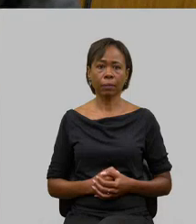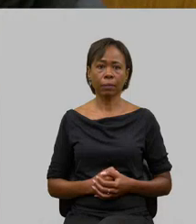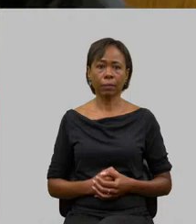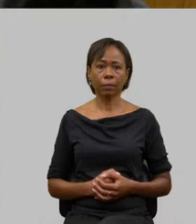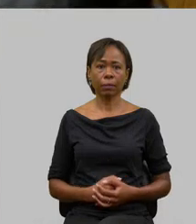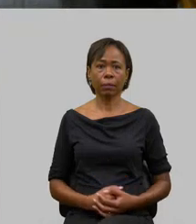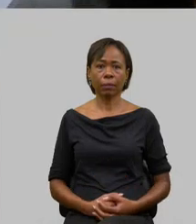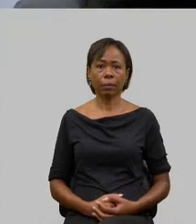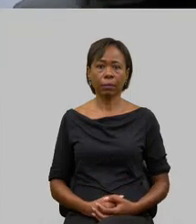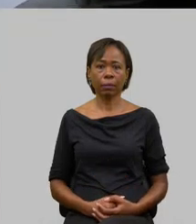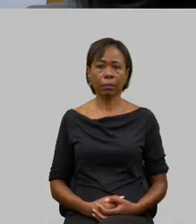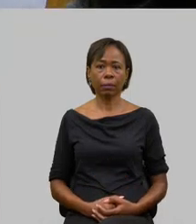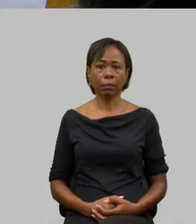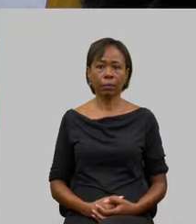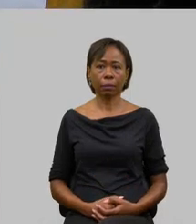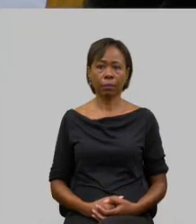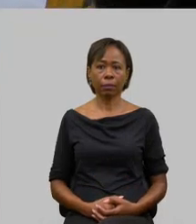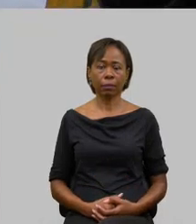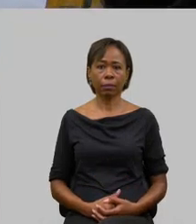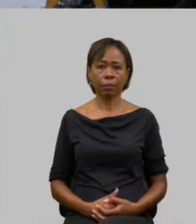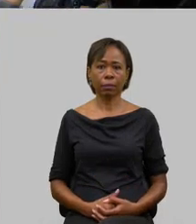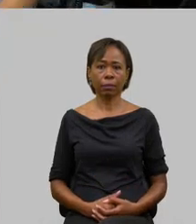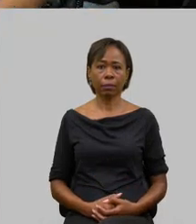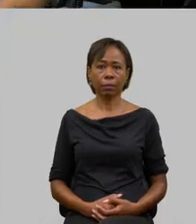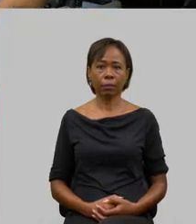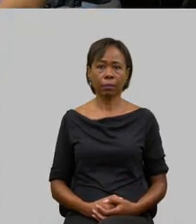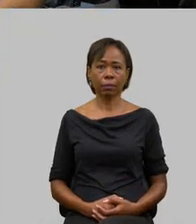Obrigada. Obrigada.